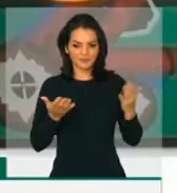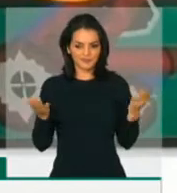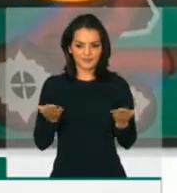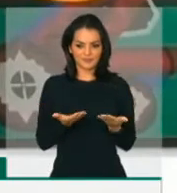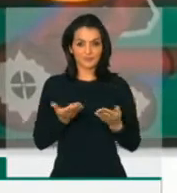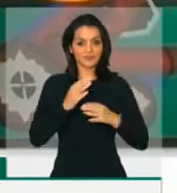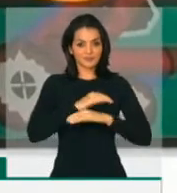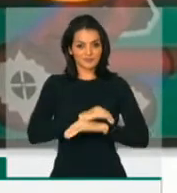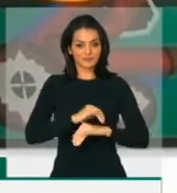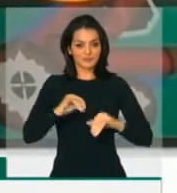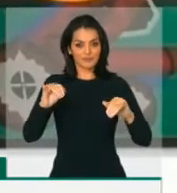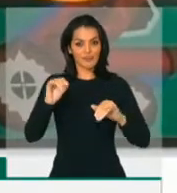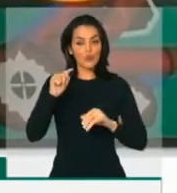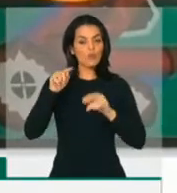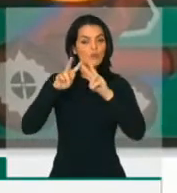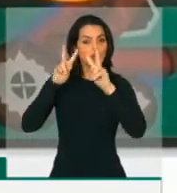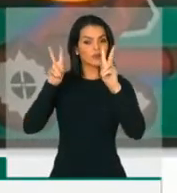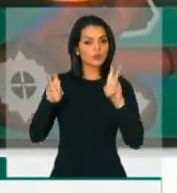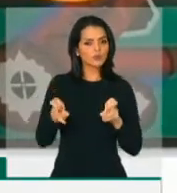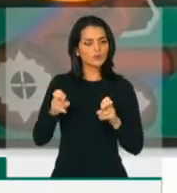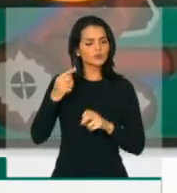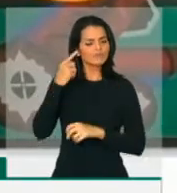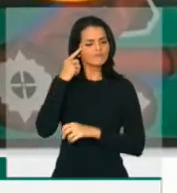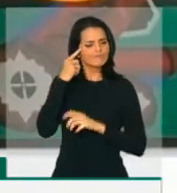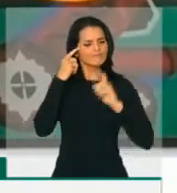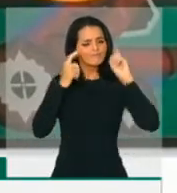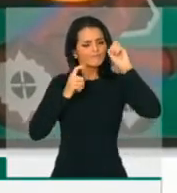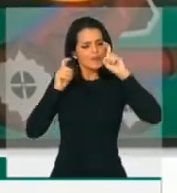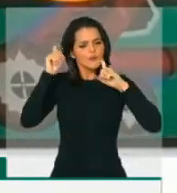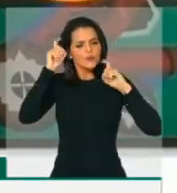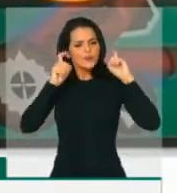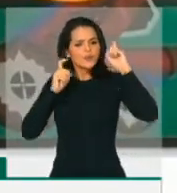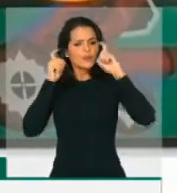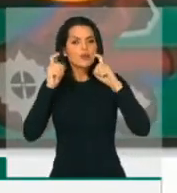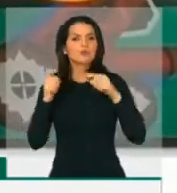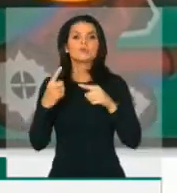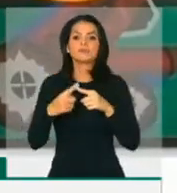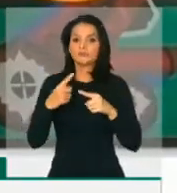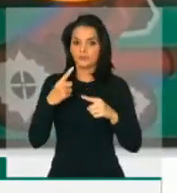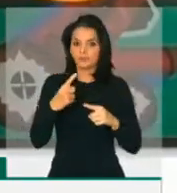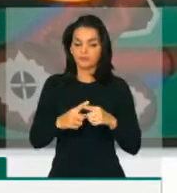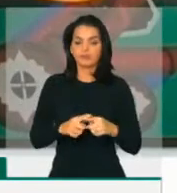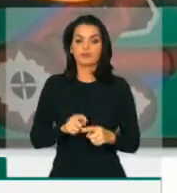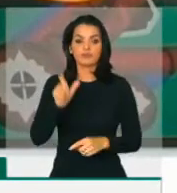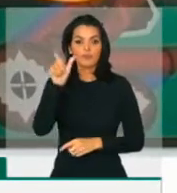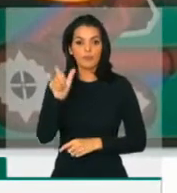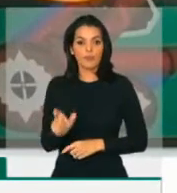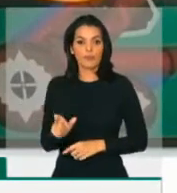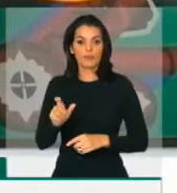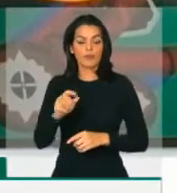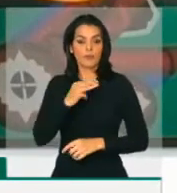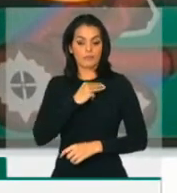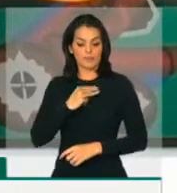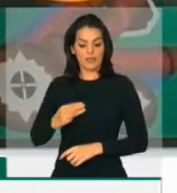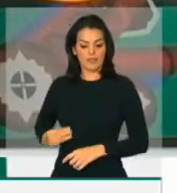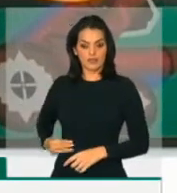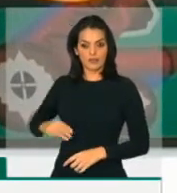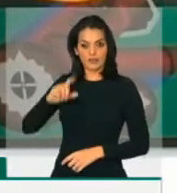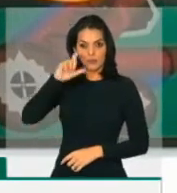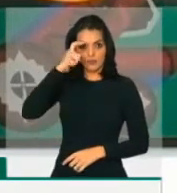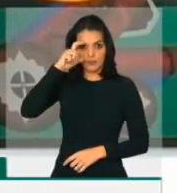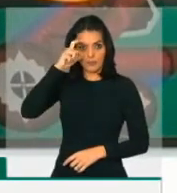questão que vem nos preocupando, porque a fala do ministro Paulo Guedes